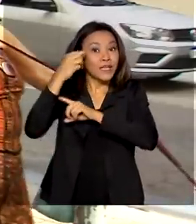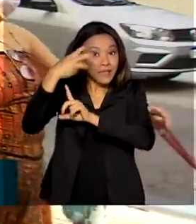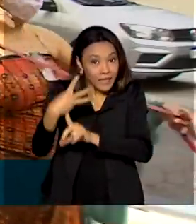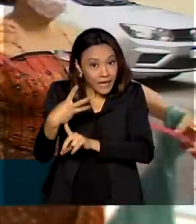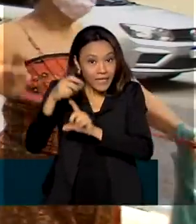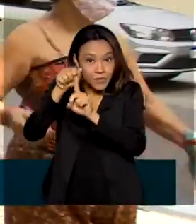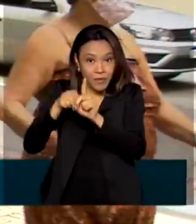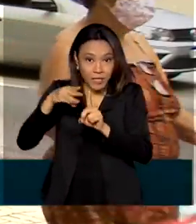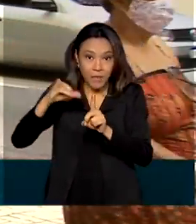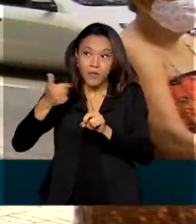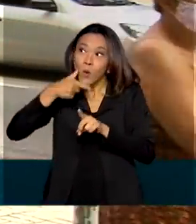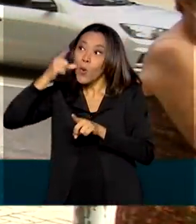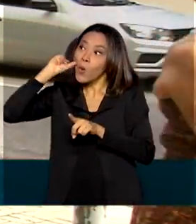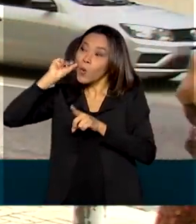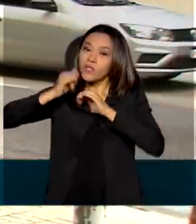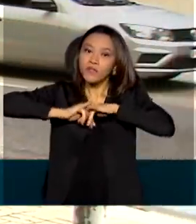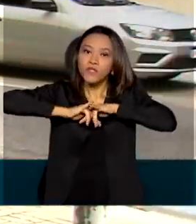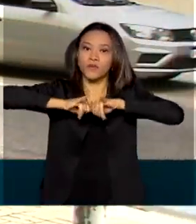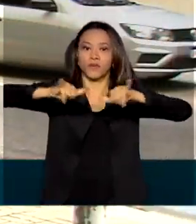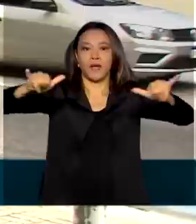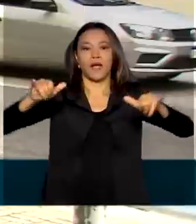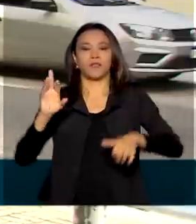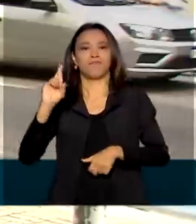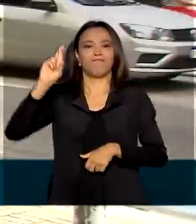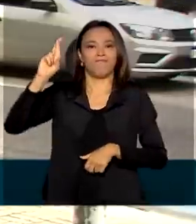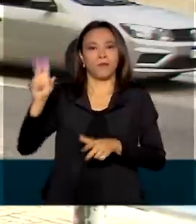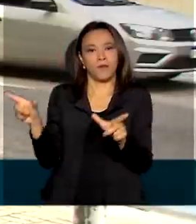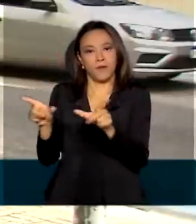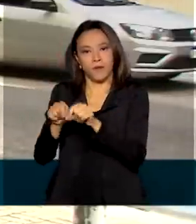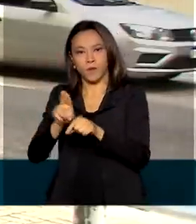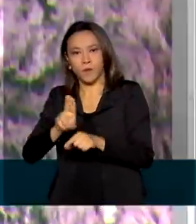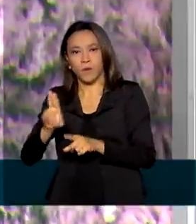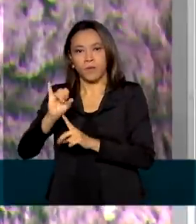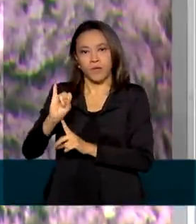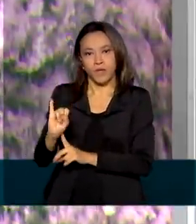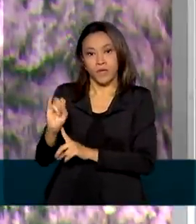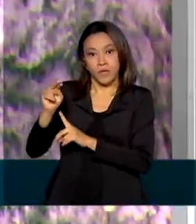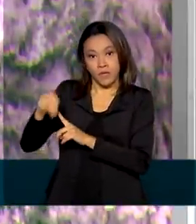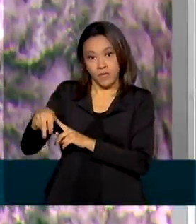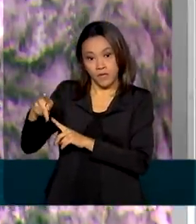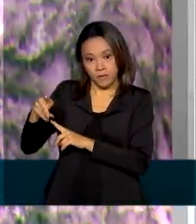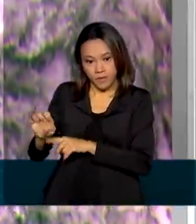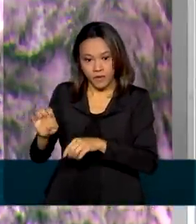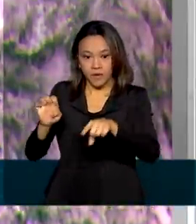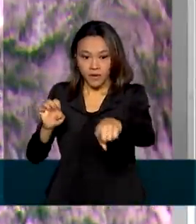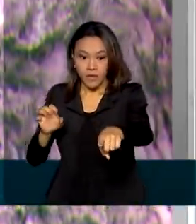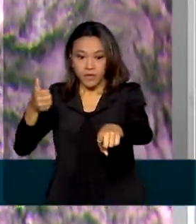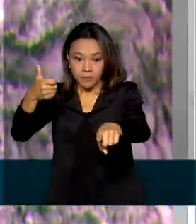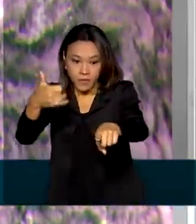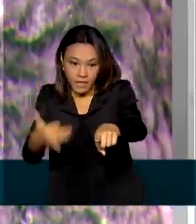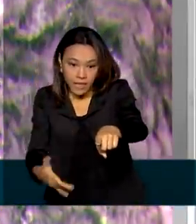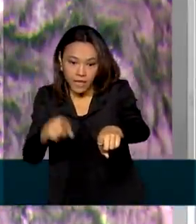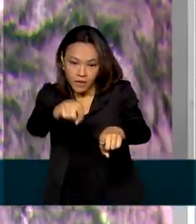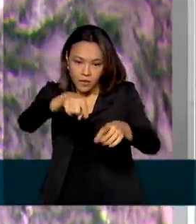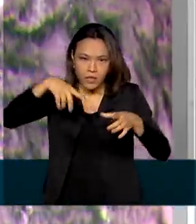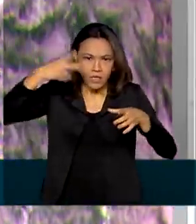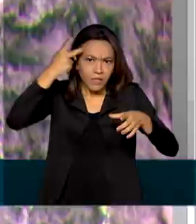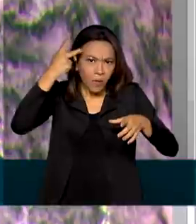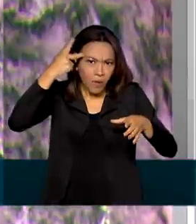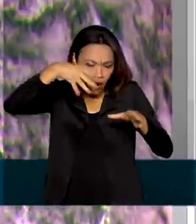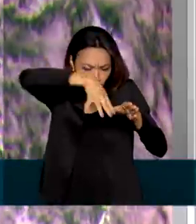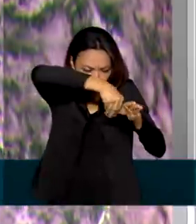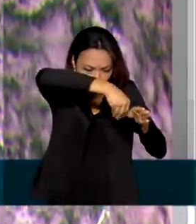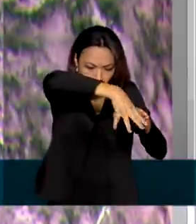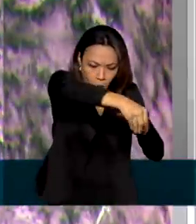e divulgadas ontem pelo INPE, o Instituto Nacional de Pesquisas Espaciais. Há imagens da região metropolitana de São Paulo, daqui do